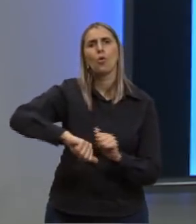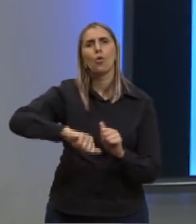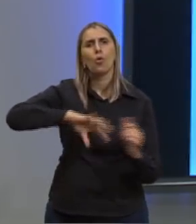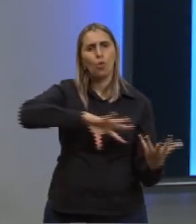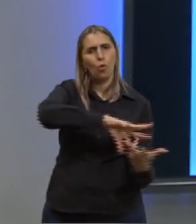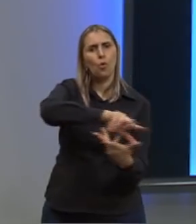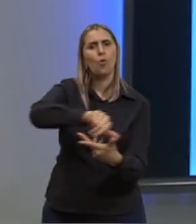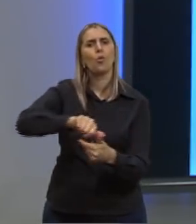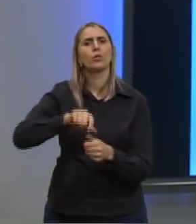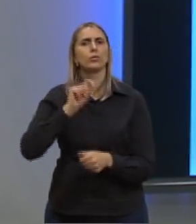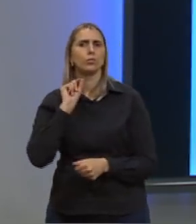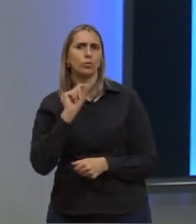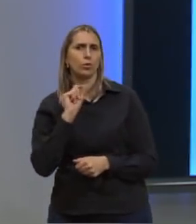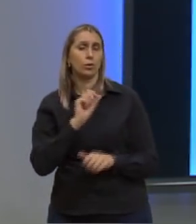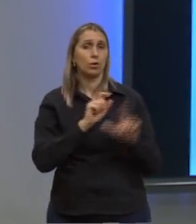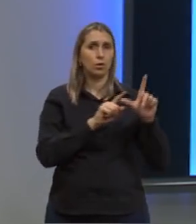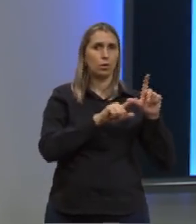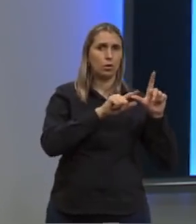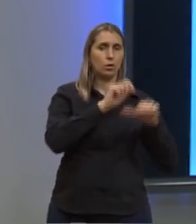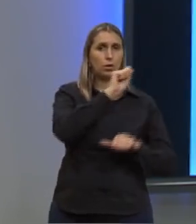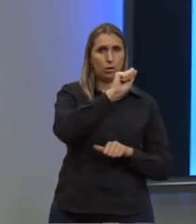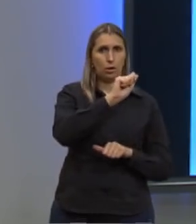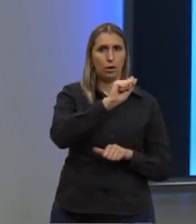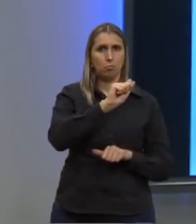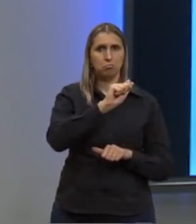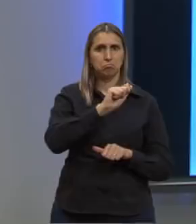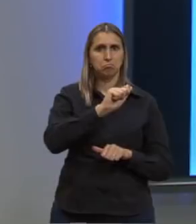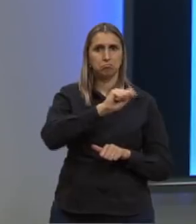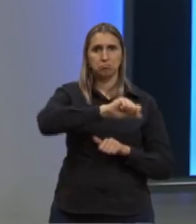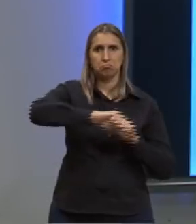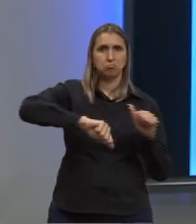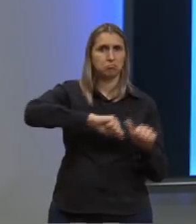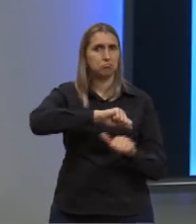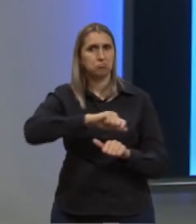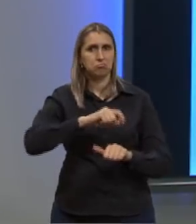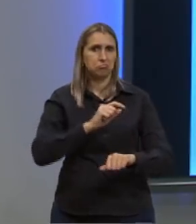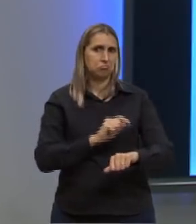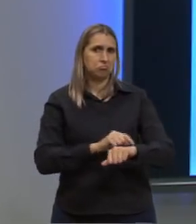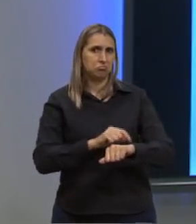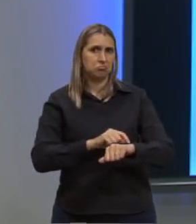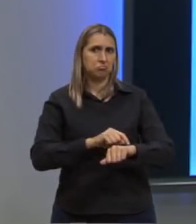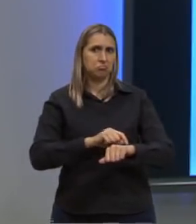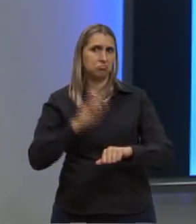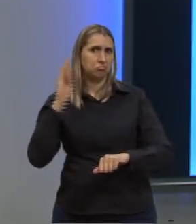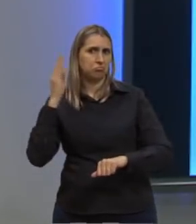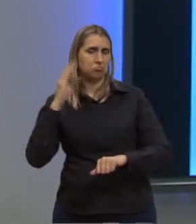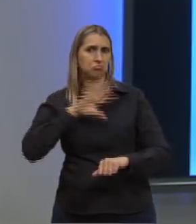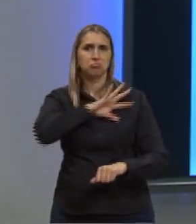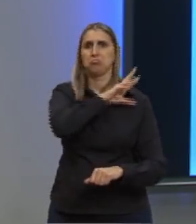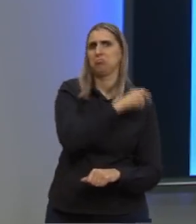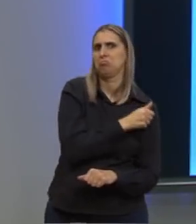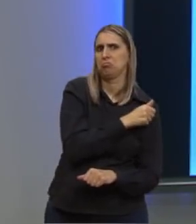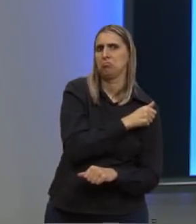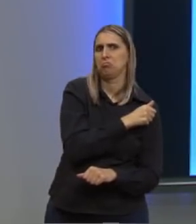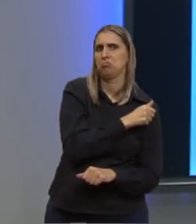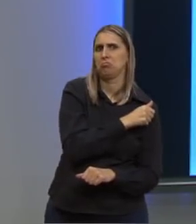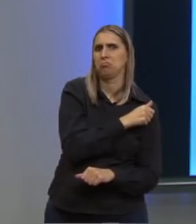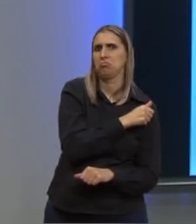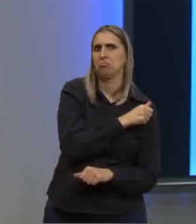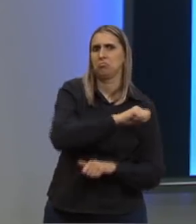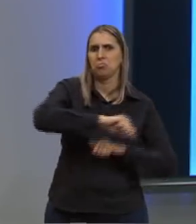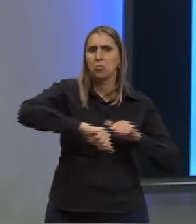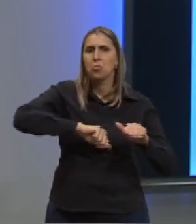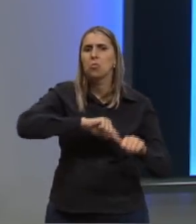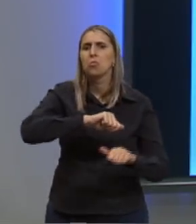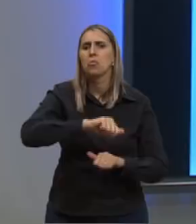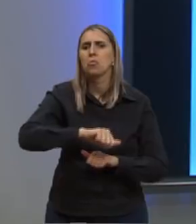que A. Desestabilizaram o relógio biológico dos animais, causando atereções